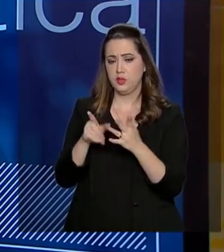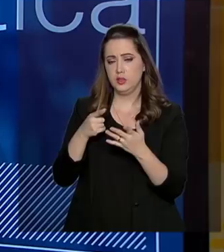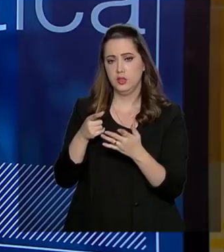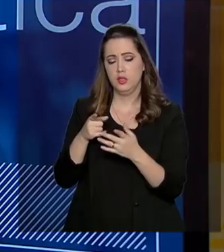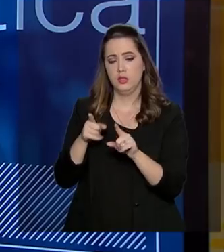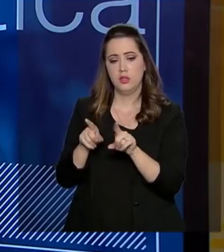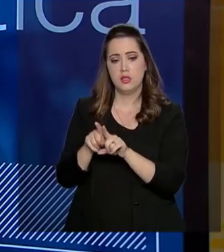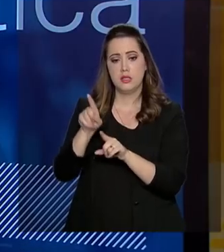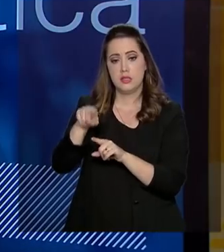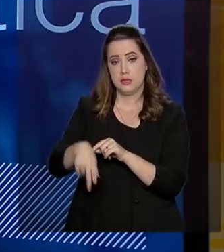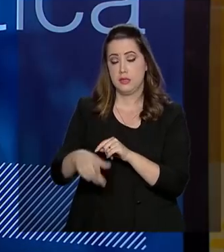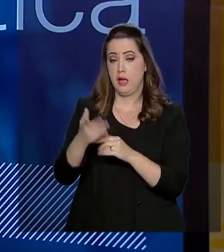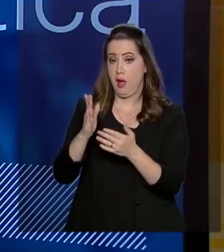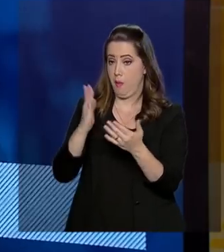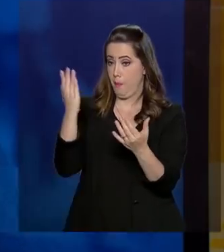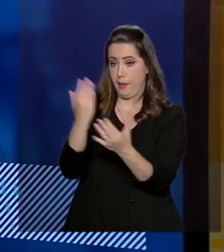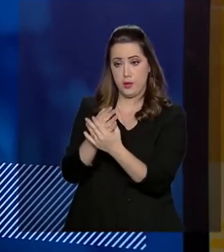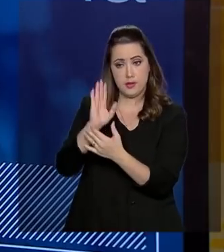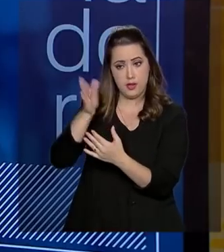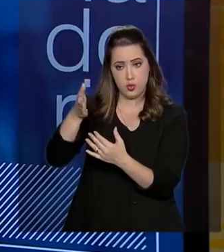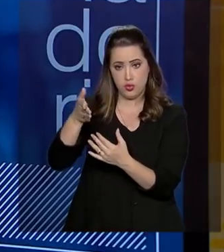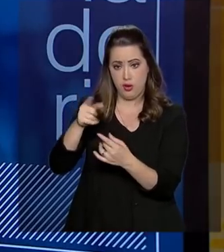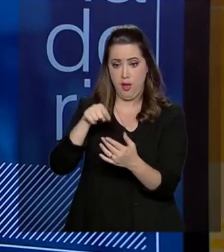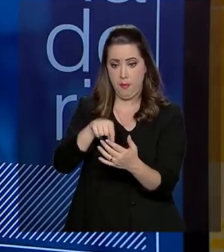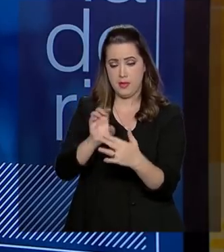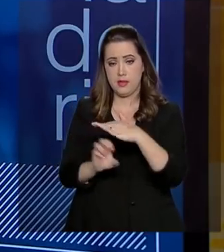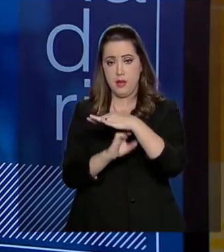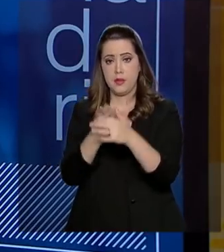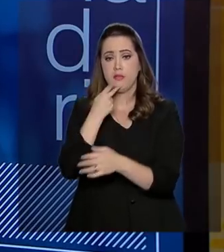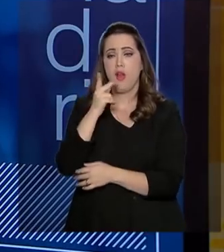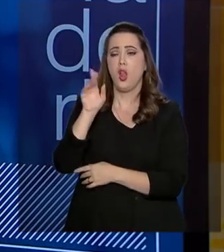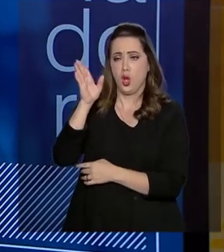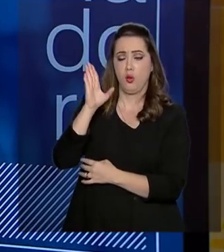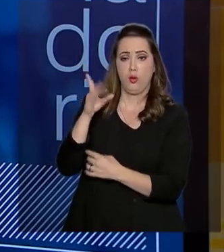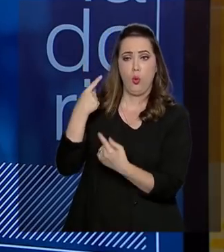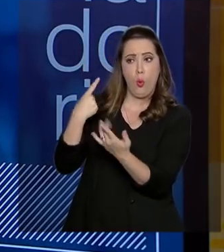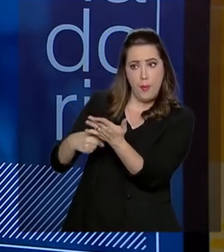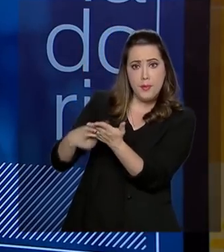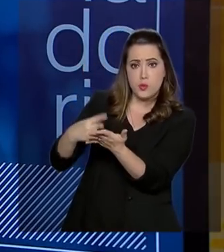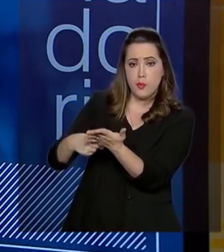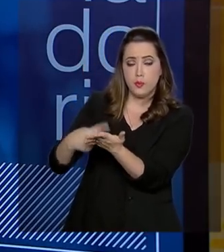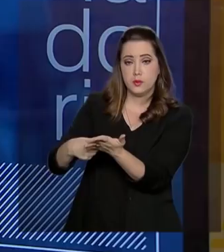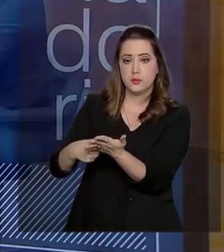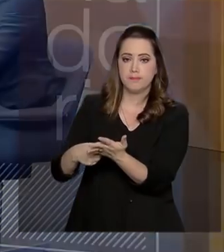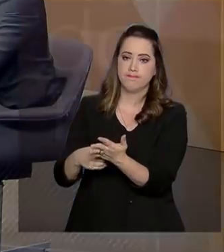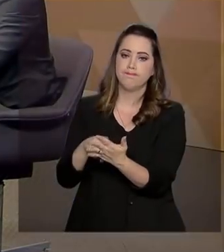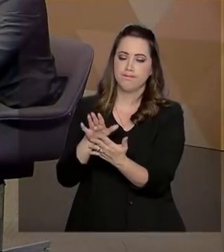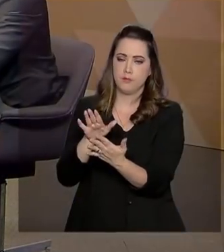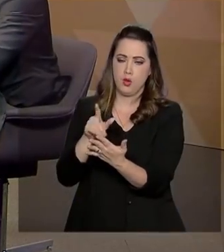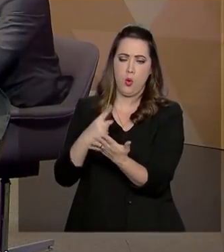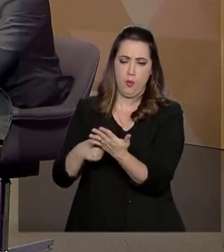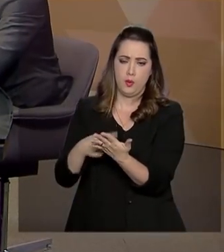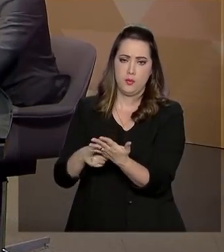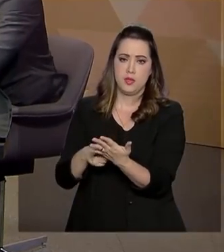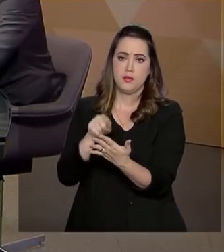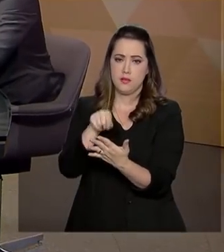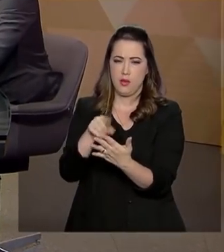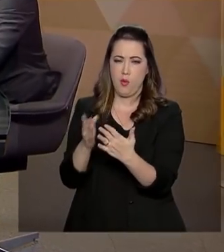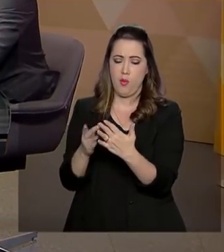de ser sancionada, ela faz uma opção por fazer um acordo com o Estado. nome desse acordo se chama acordo de leniência, com base na lei anticorrupção.